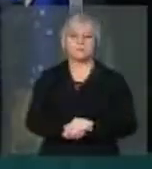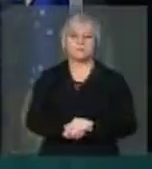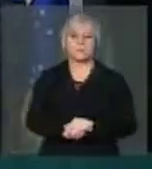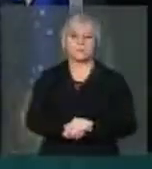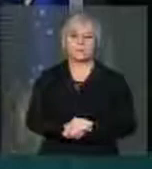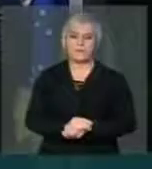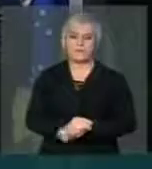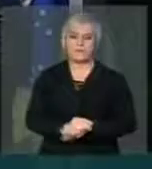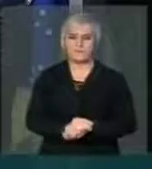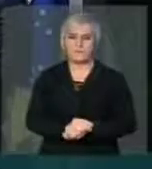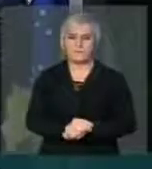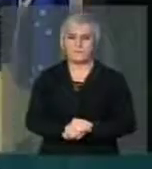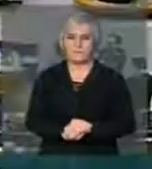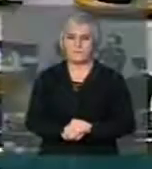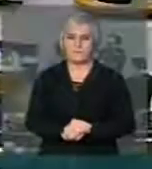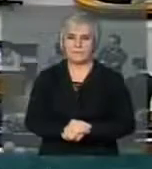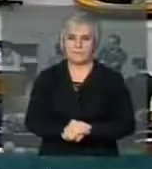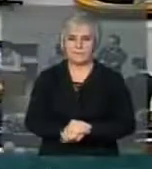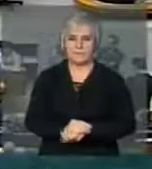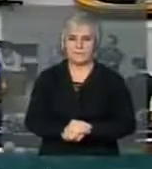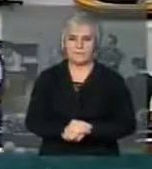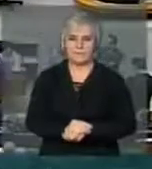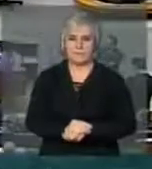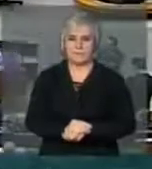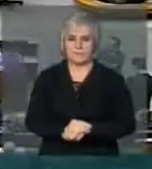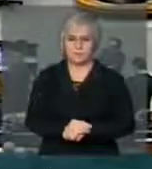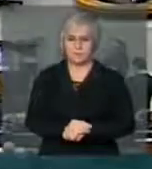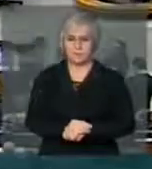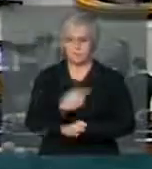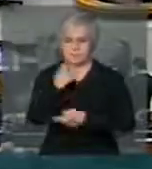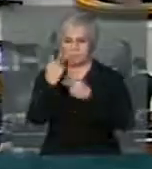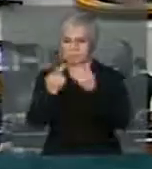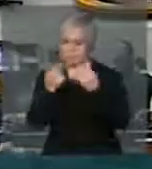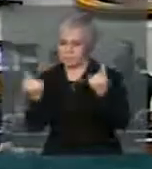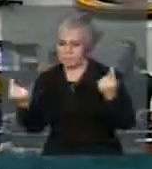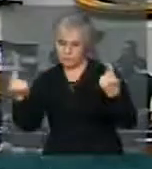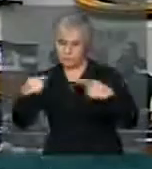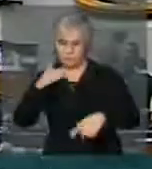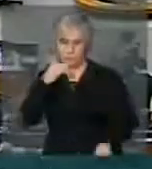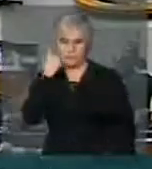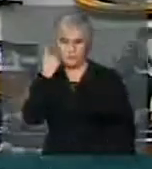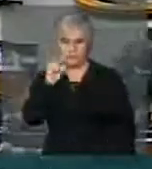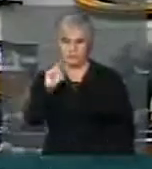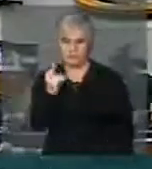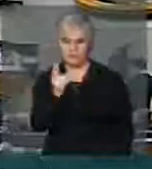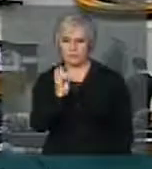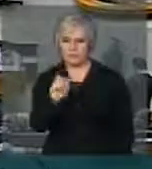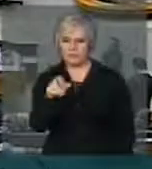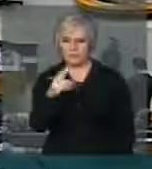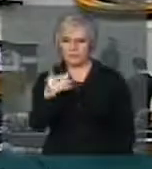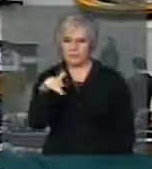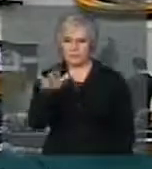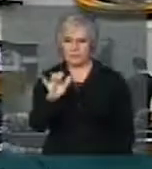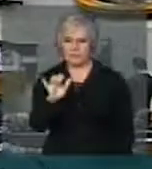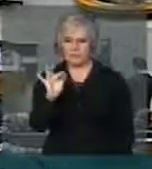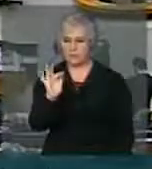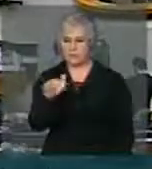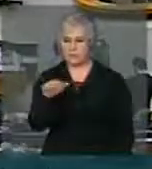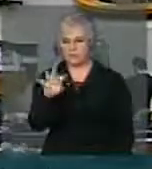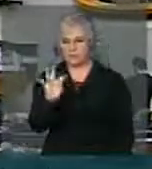Para falar contra a emenda, presidente. Para falar contra a emenda, deputado Henrique Fontana. Eu não puxei nada.